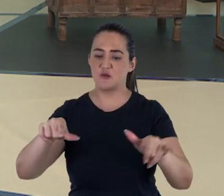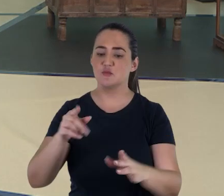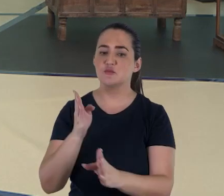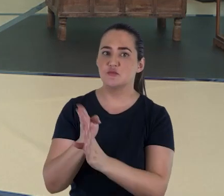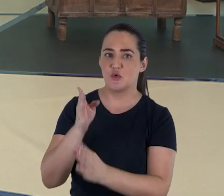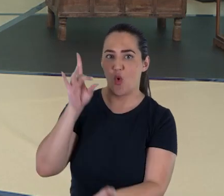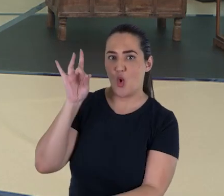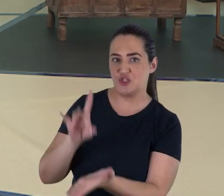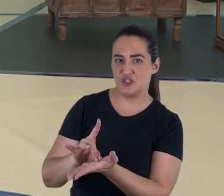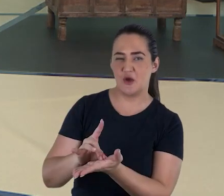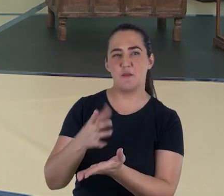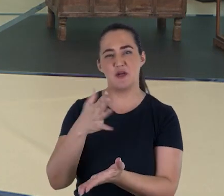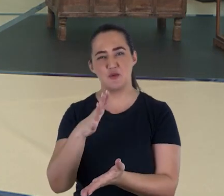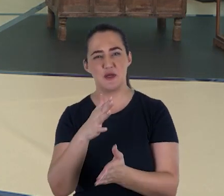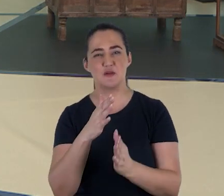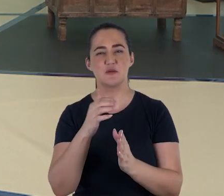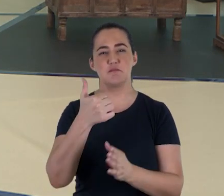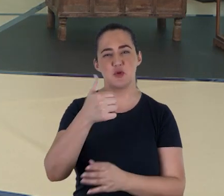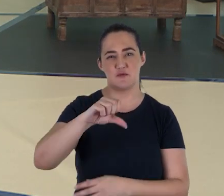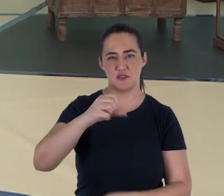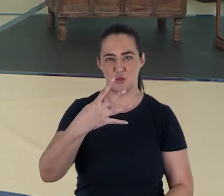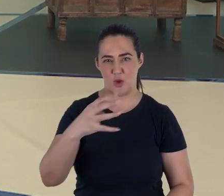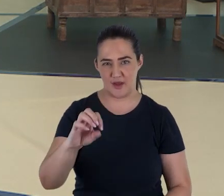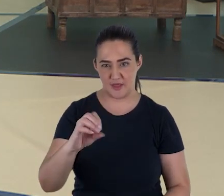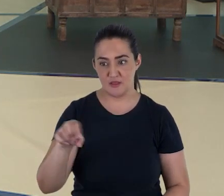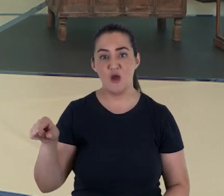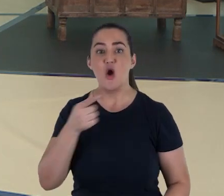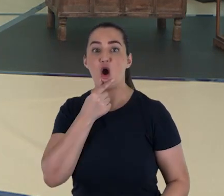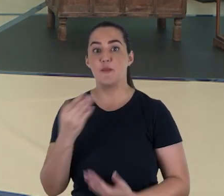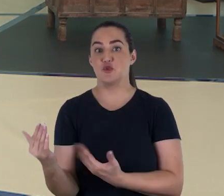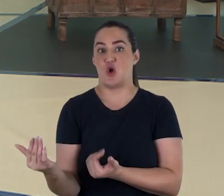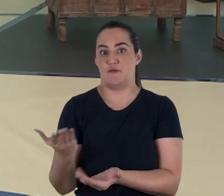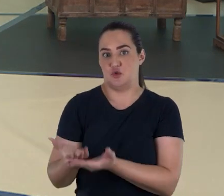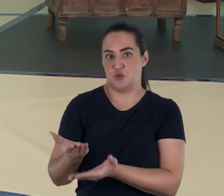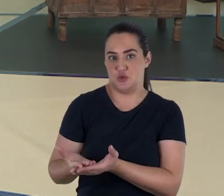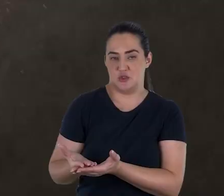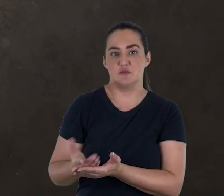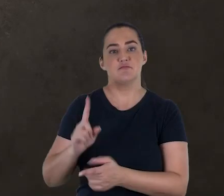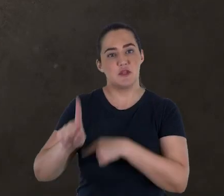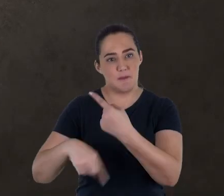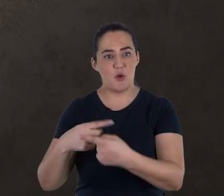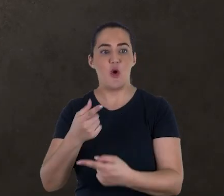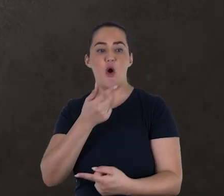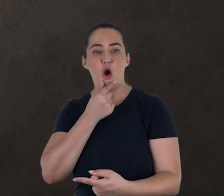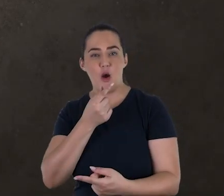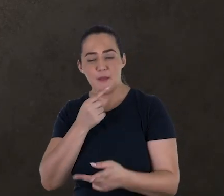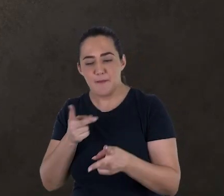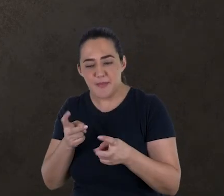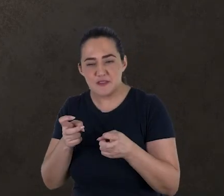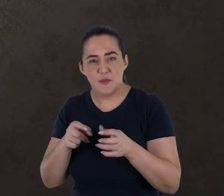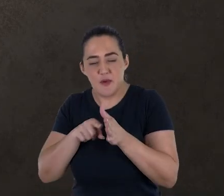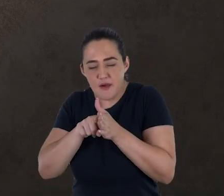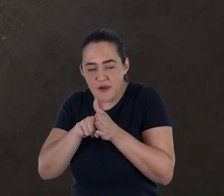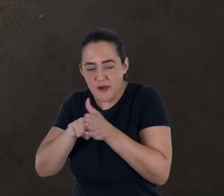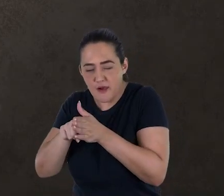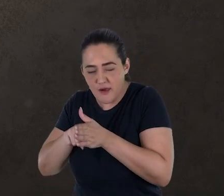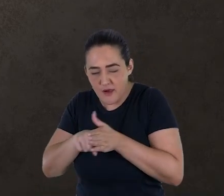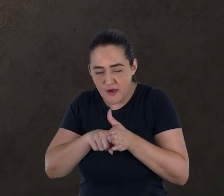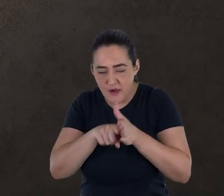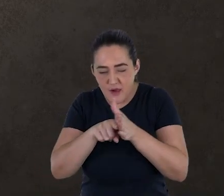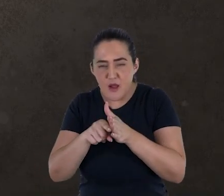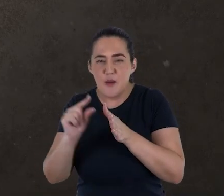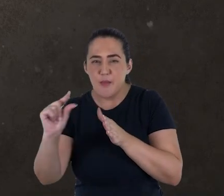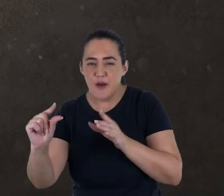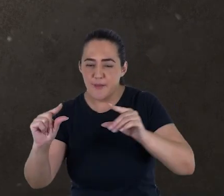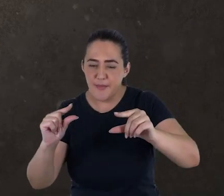original nos anos 1940, quando ainda era apenas um jovem estudante. Ross tinha anotado apenas alguns